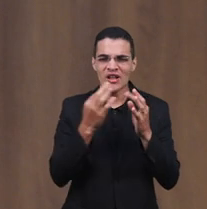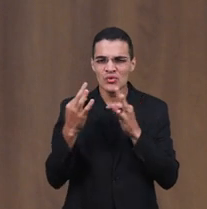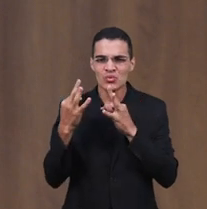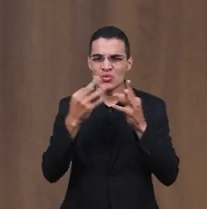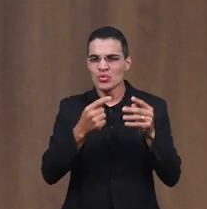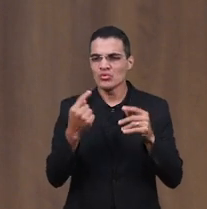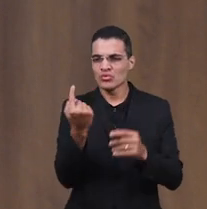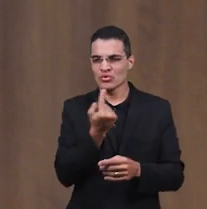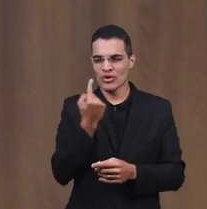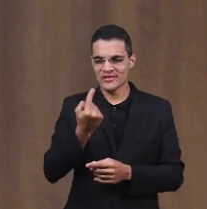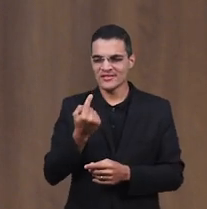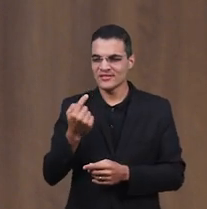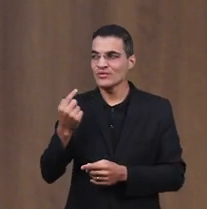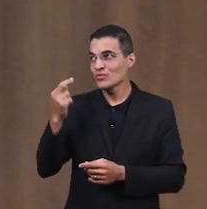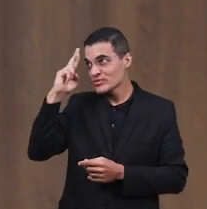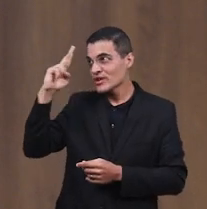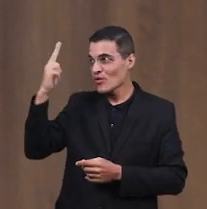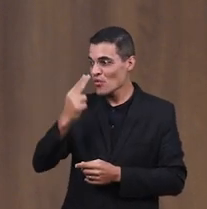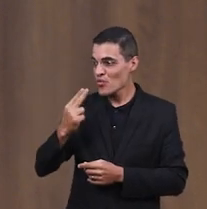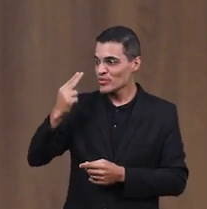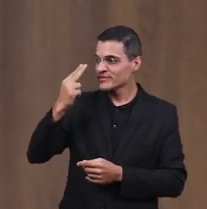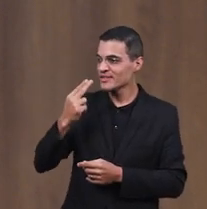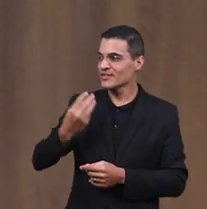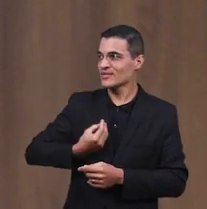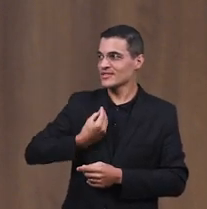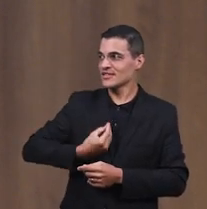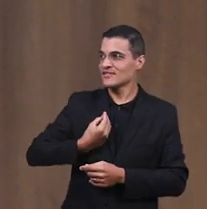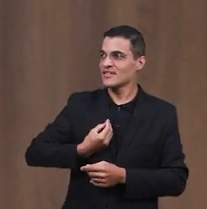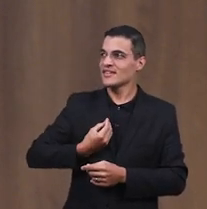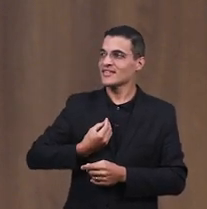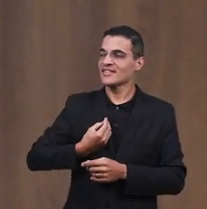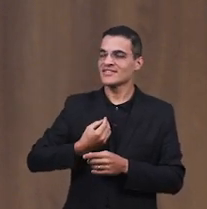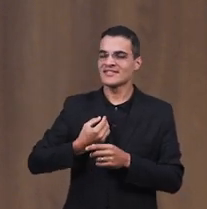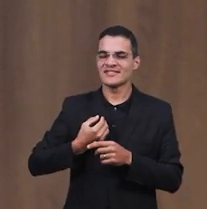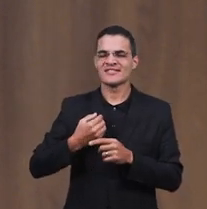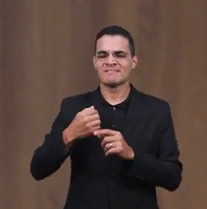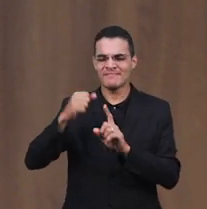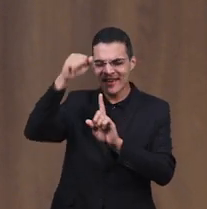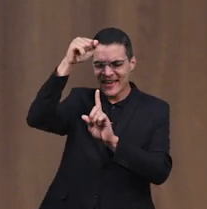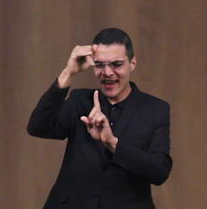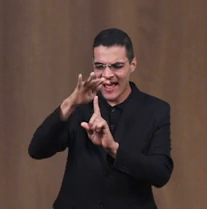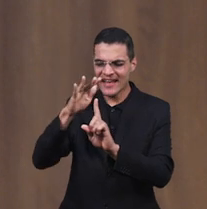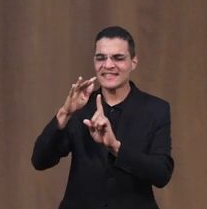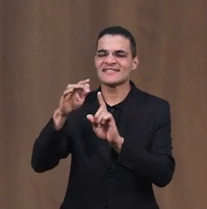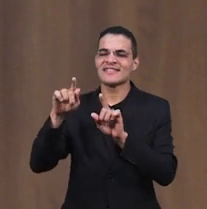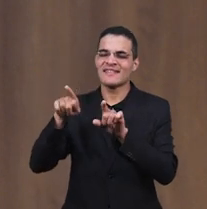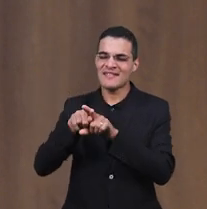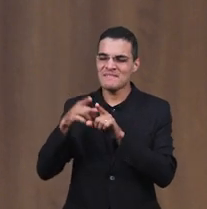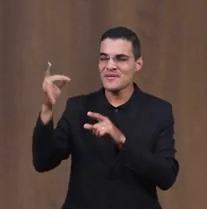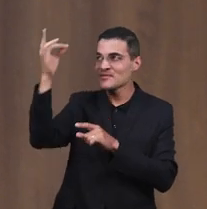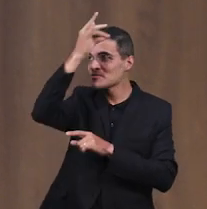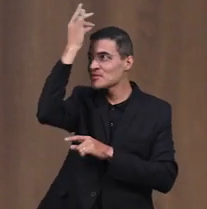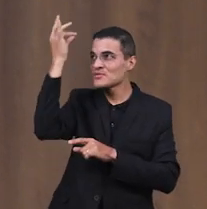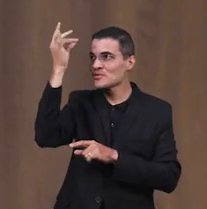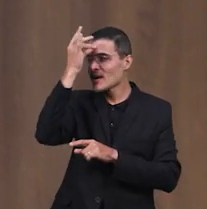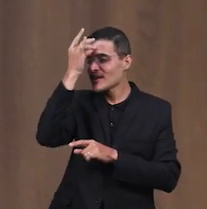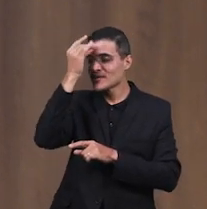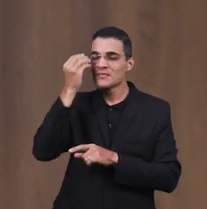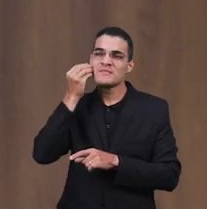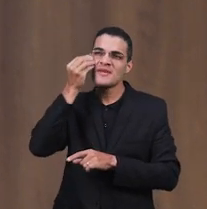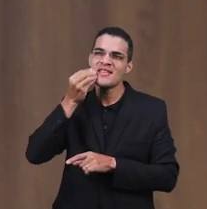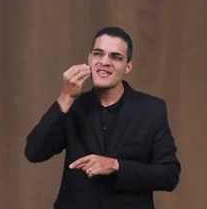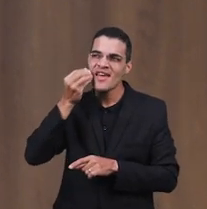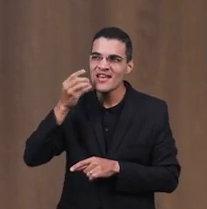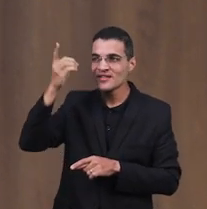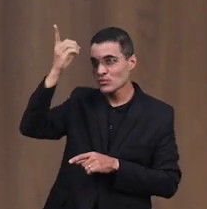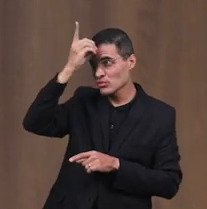vidas Através da vida Dos Teus adolescentes Usa com poder Com graça Ter autoridade Do Teu Espírito Experiência Com